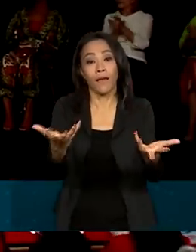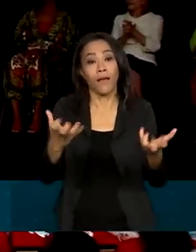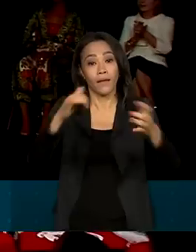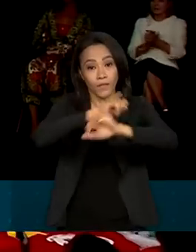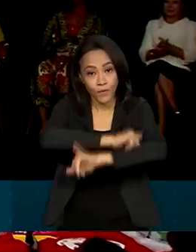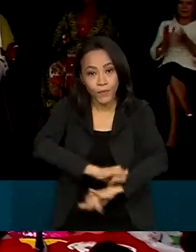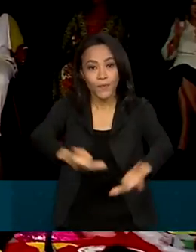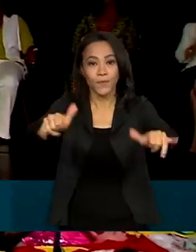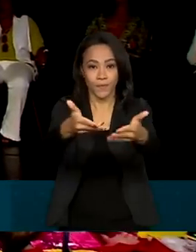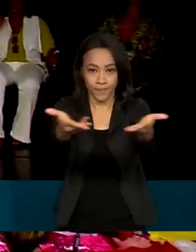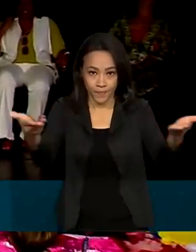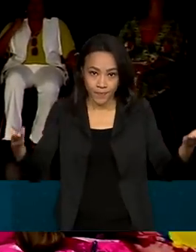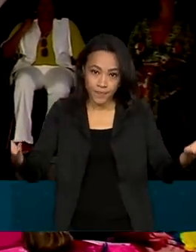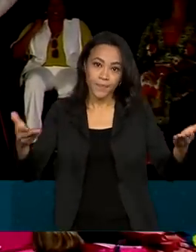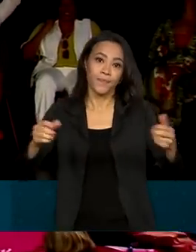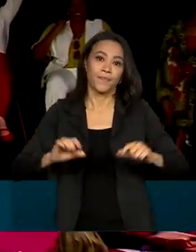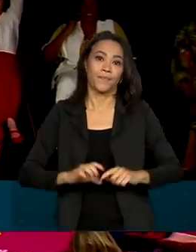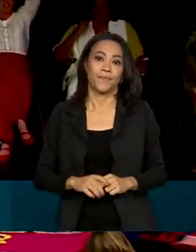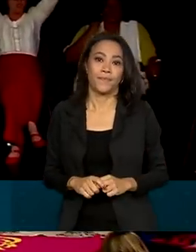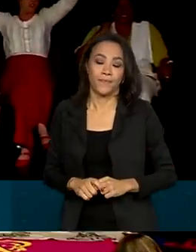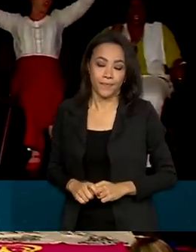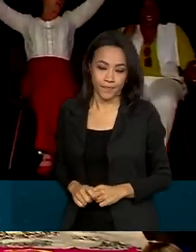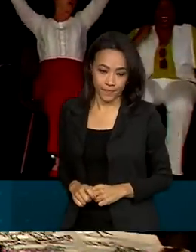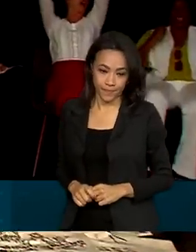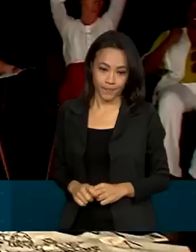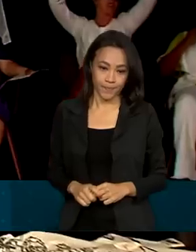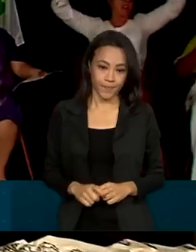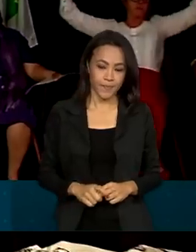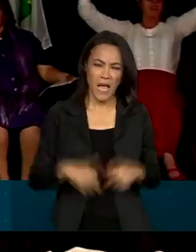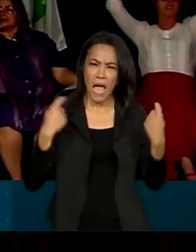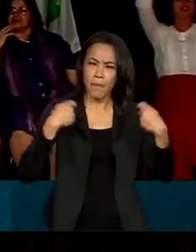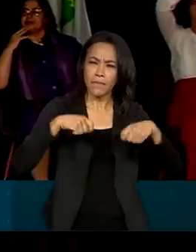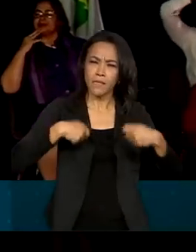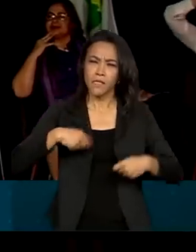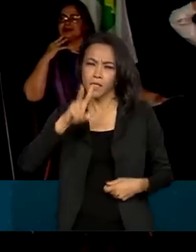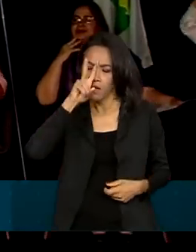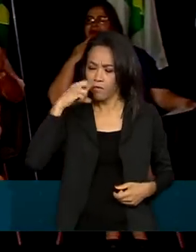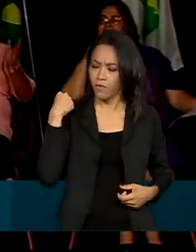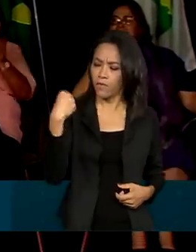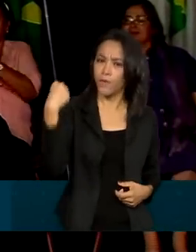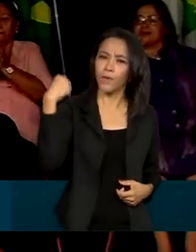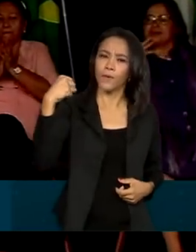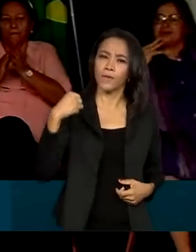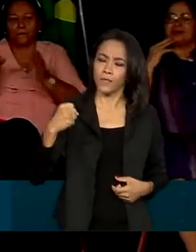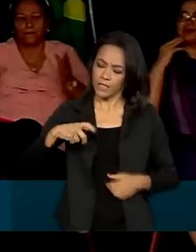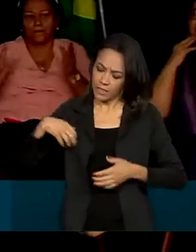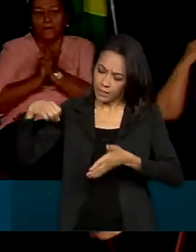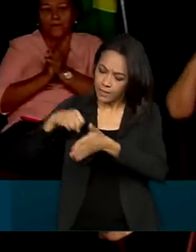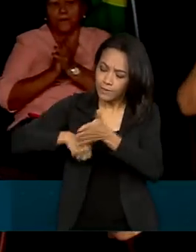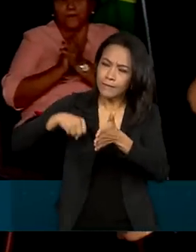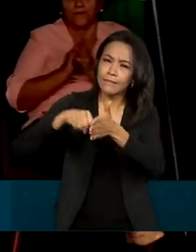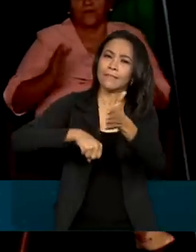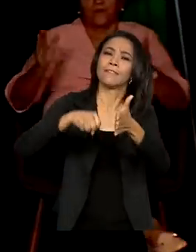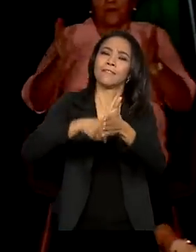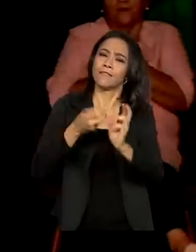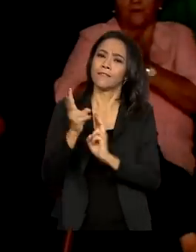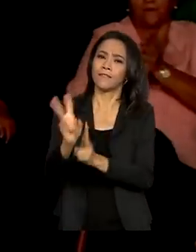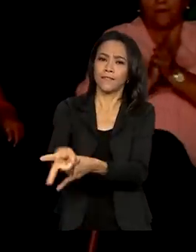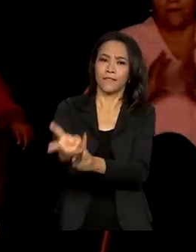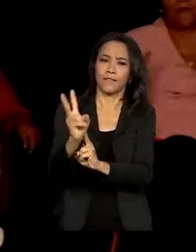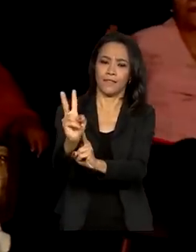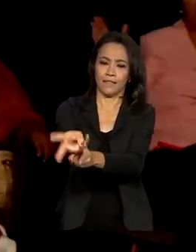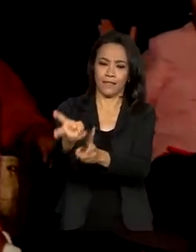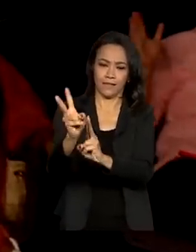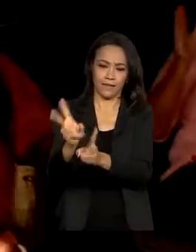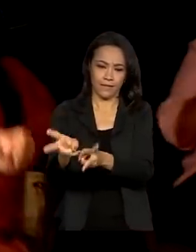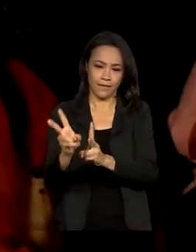preciso ter força, é preciso ter raça, é preciso ter cana, sempre, sempre